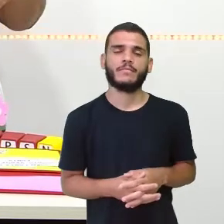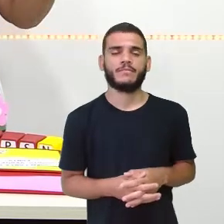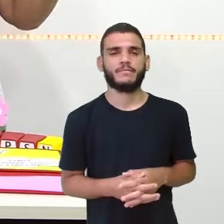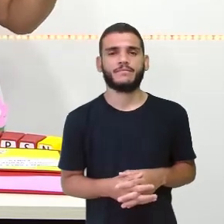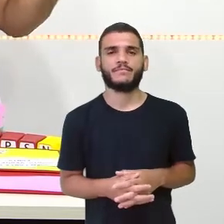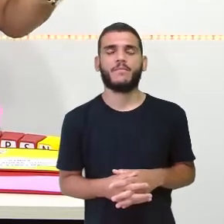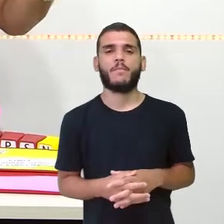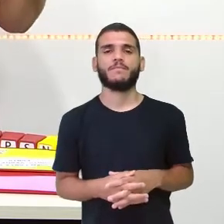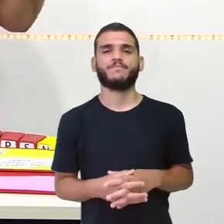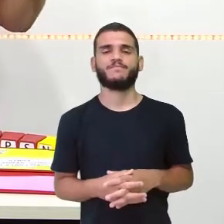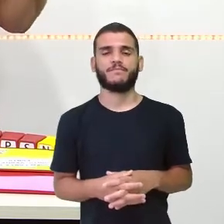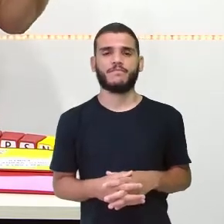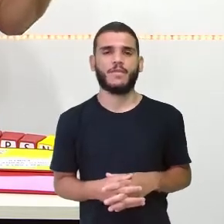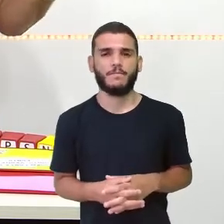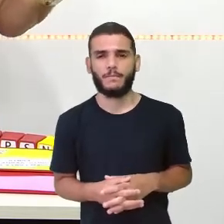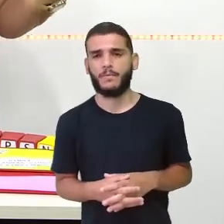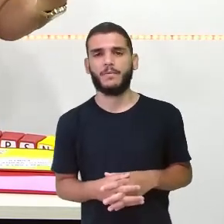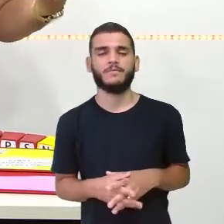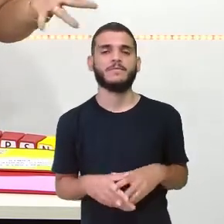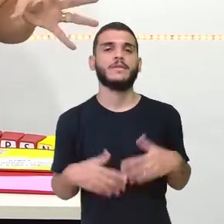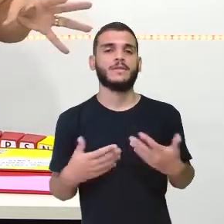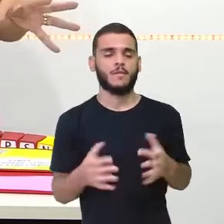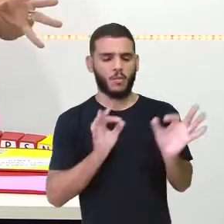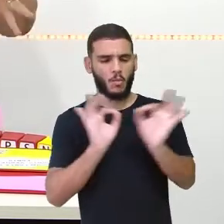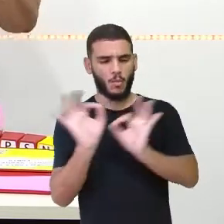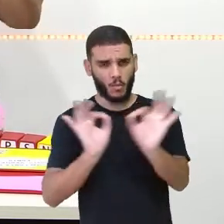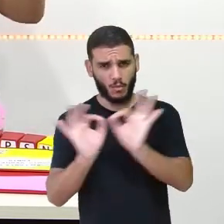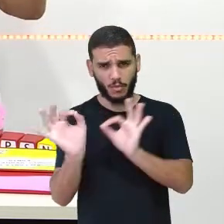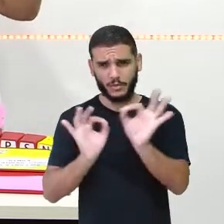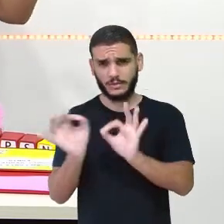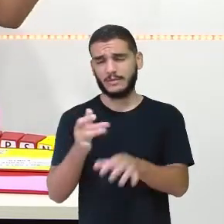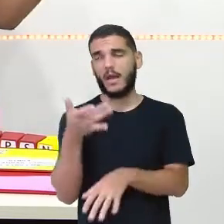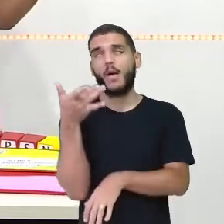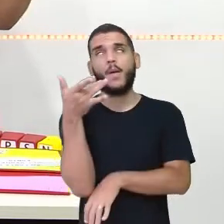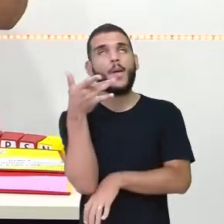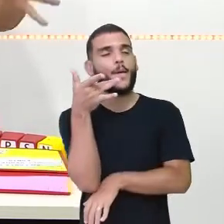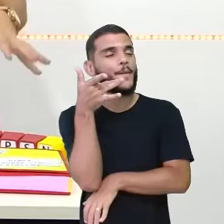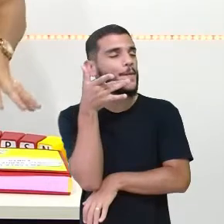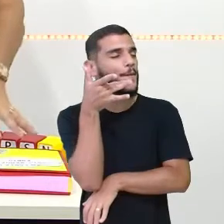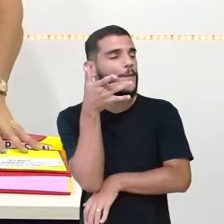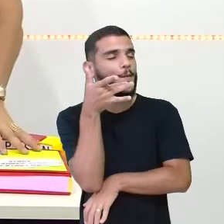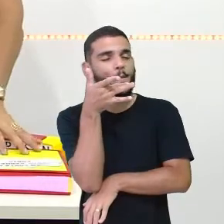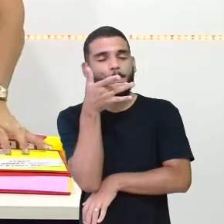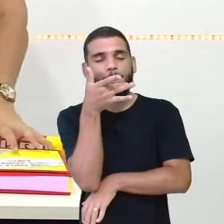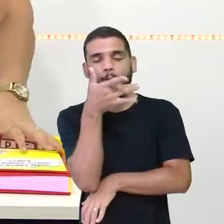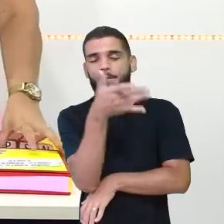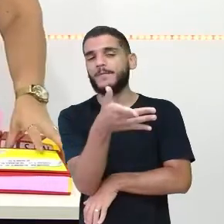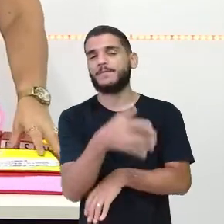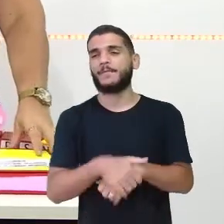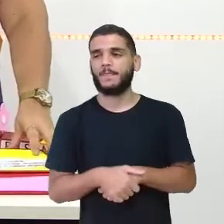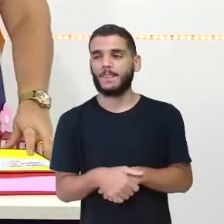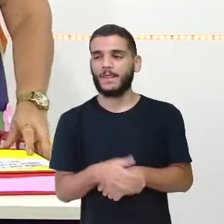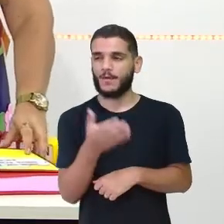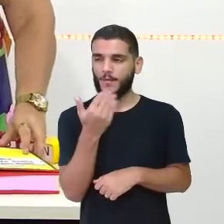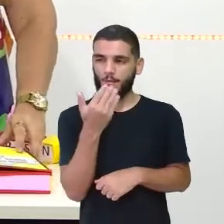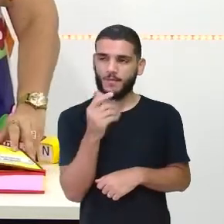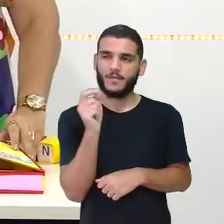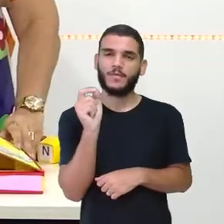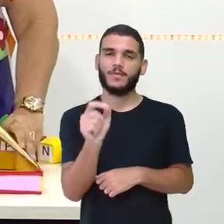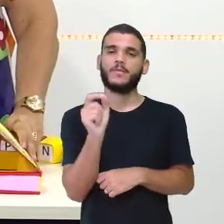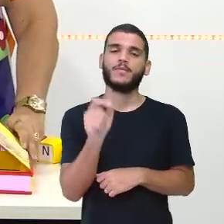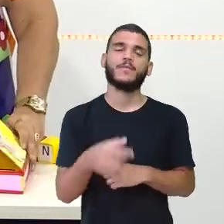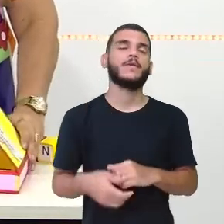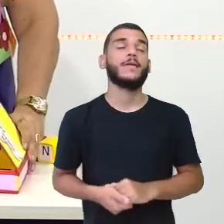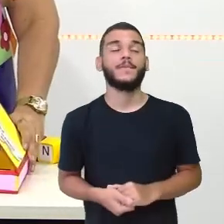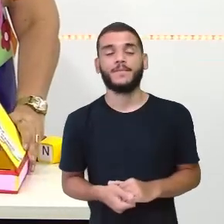preparou um delicioso, delicioso mingau e colocou